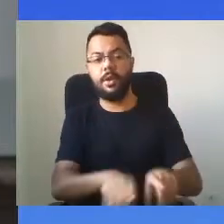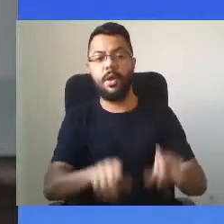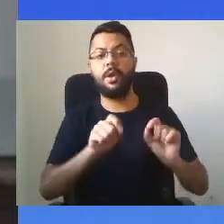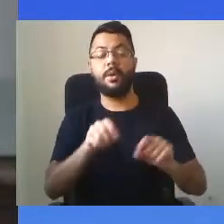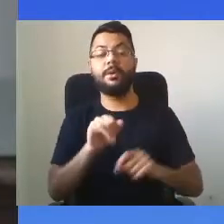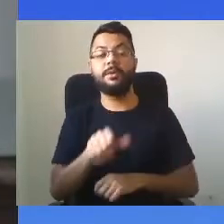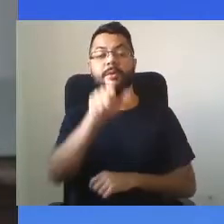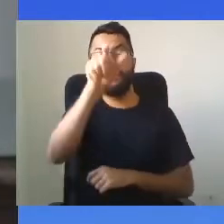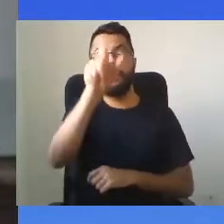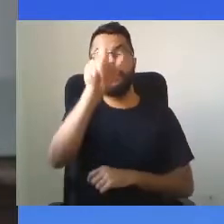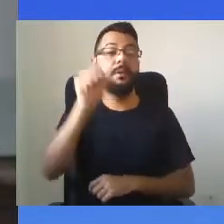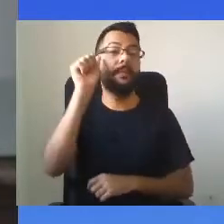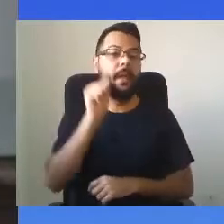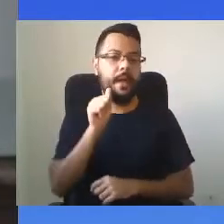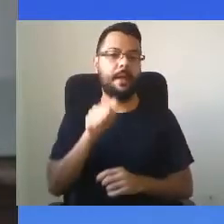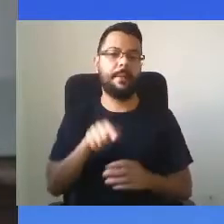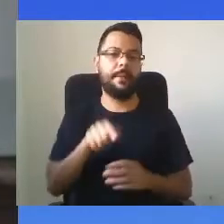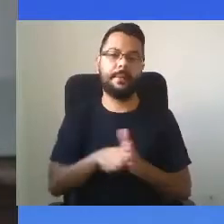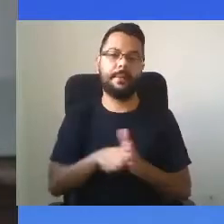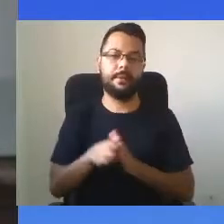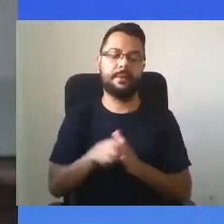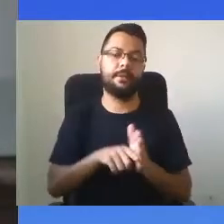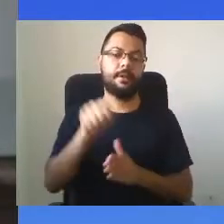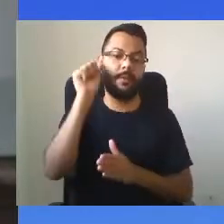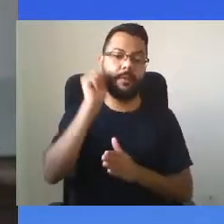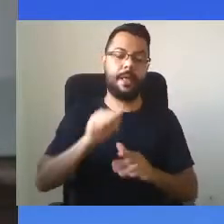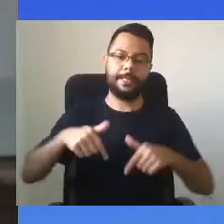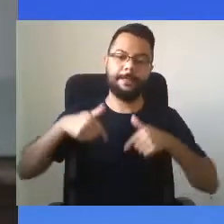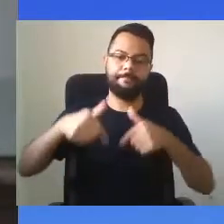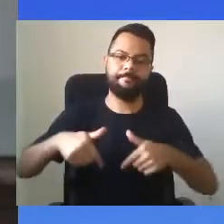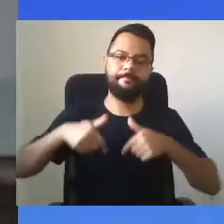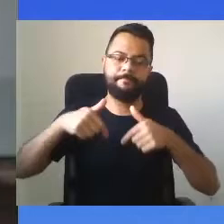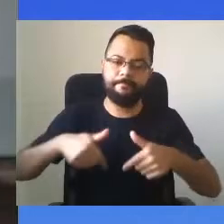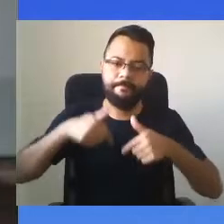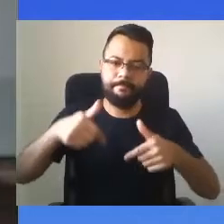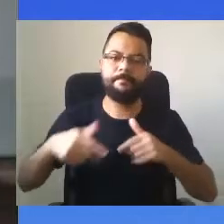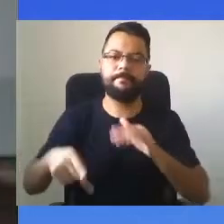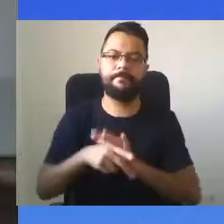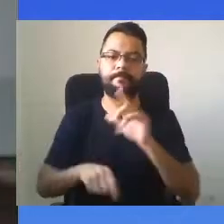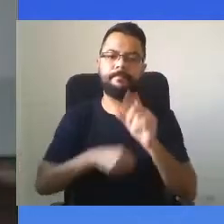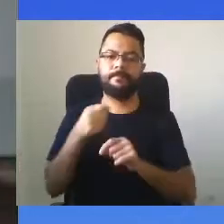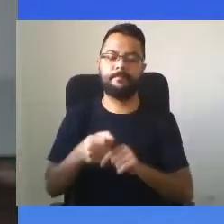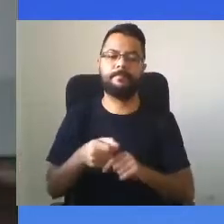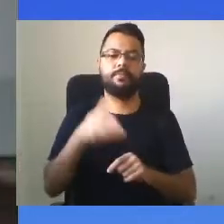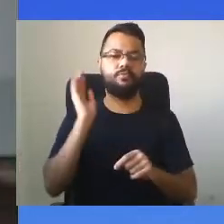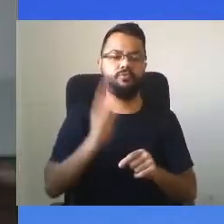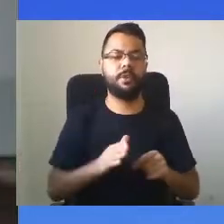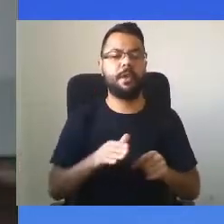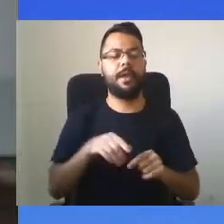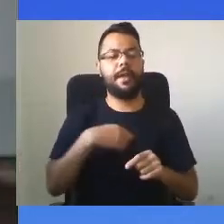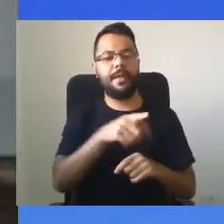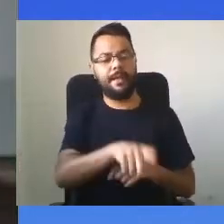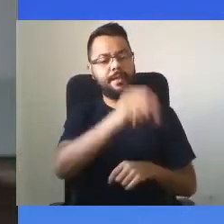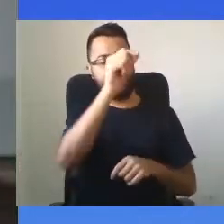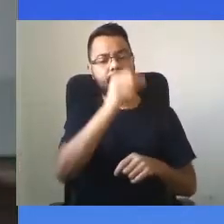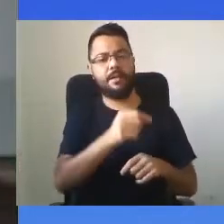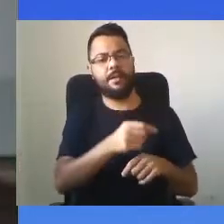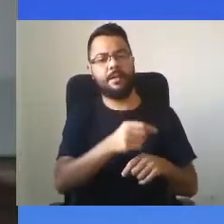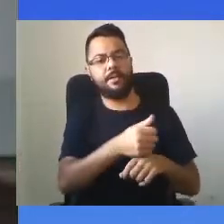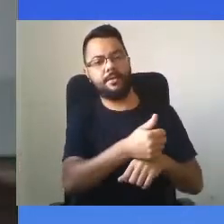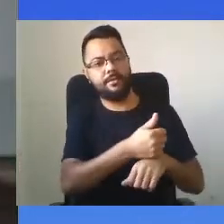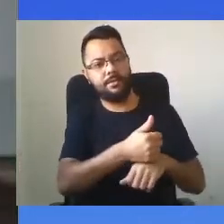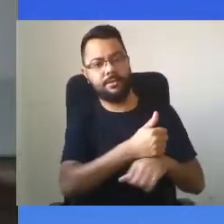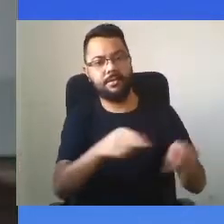pesquisadora, uma mulher que enfrentou desafios desde a escolha da profissão, ser engenheira mulher